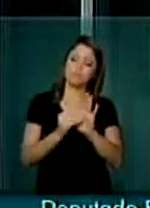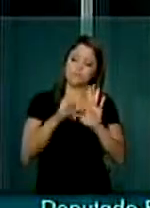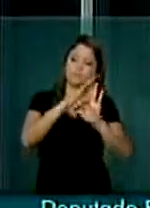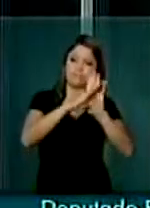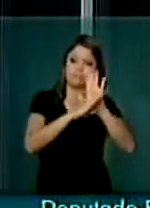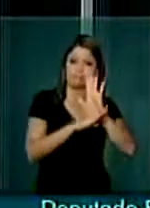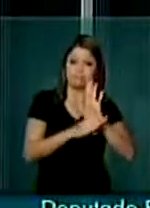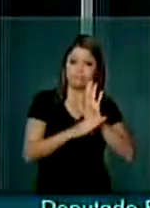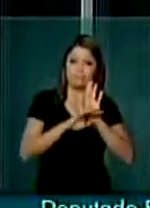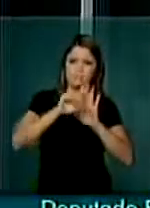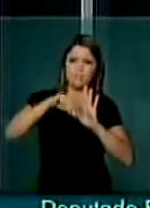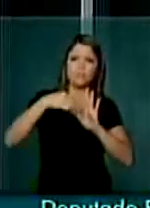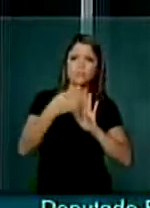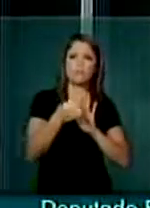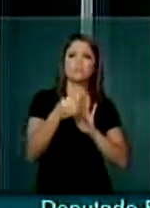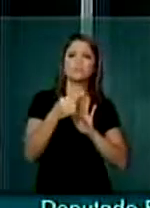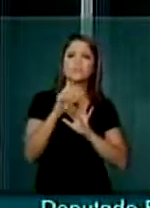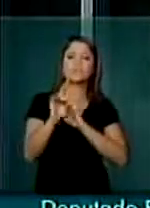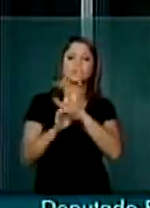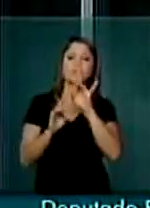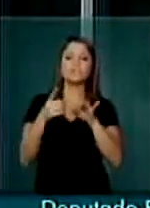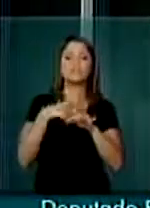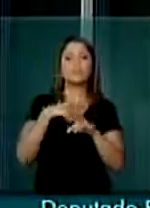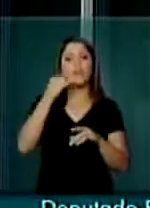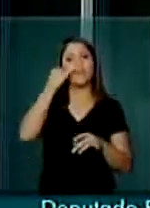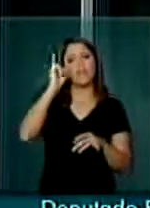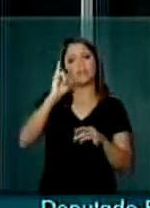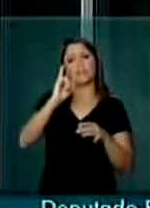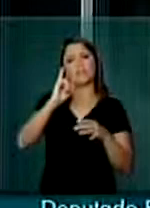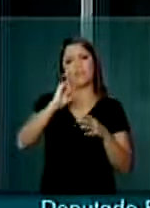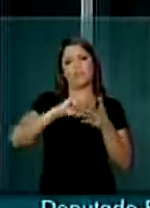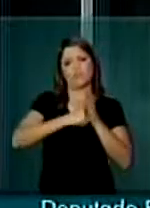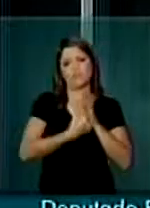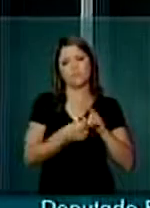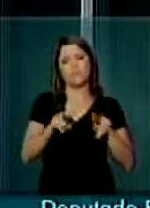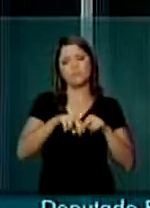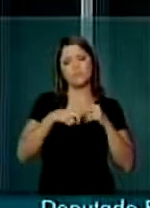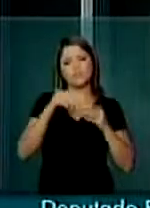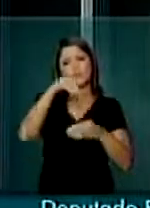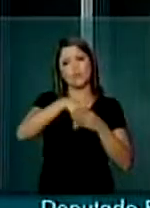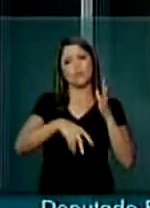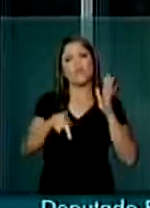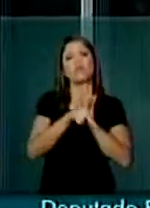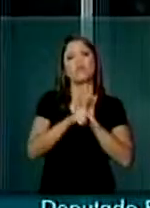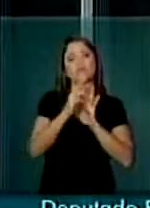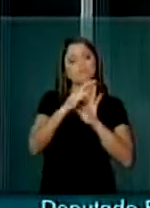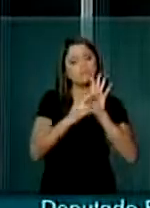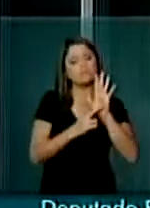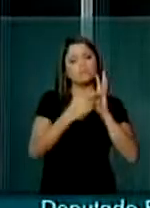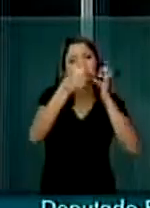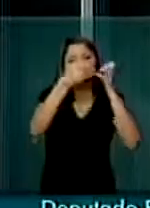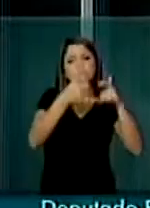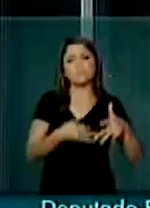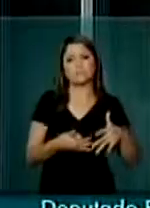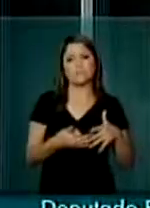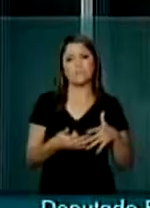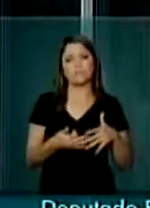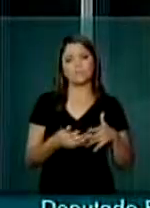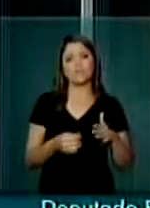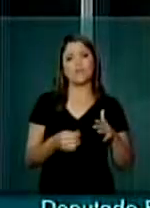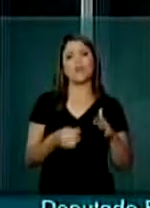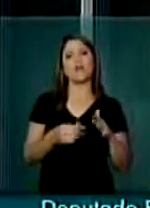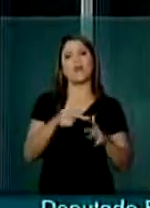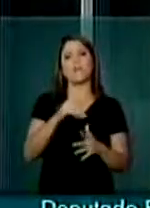na próxima extraordinária, para não entrarmos em obstrução, incluir a matéria da regulamentação da medida da